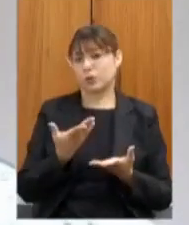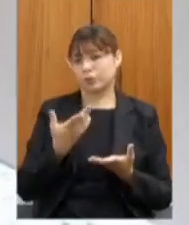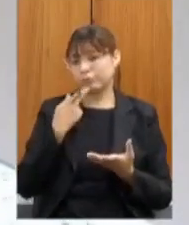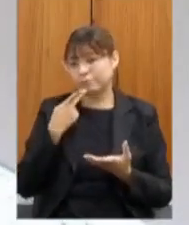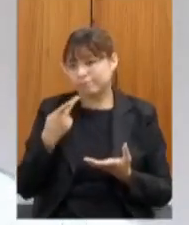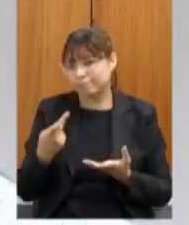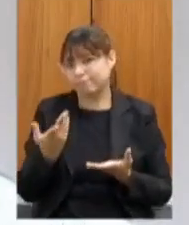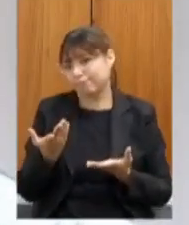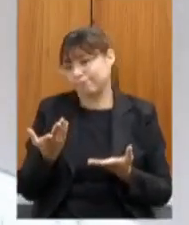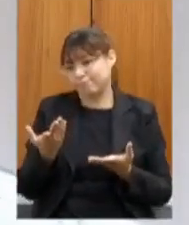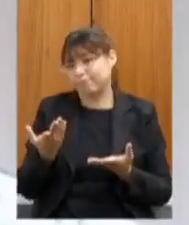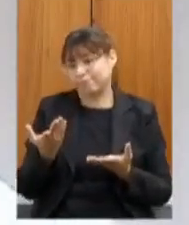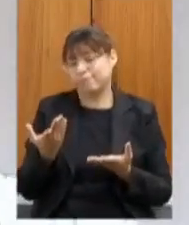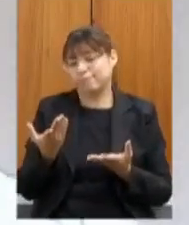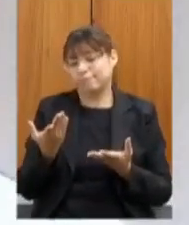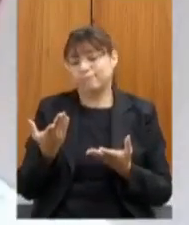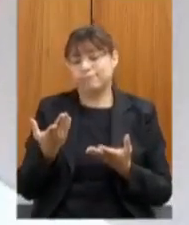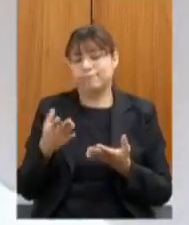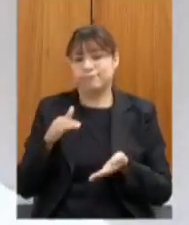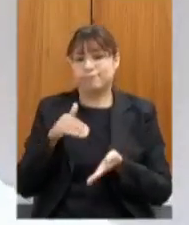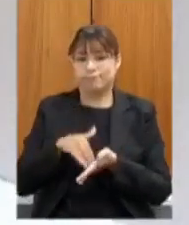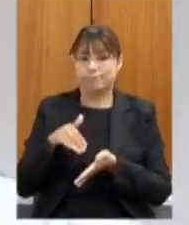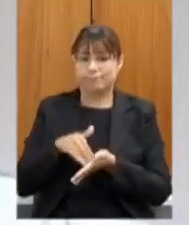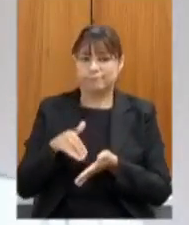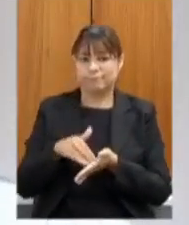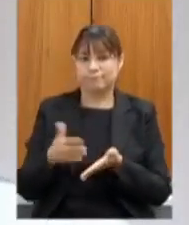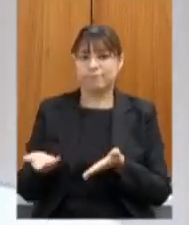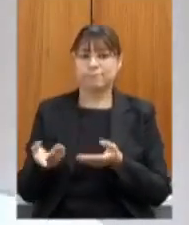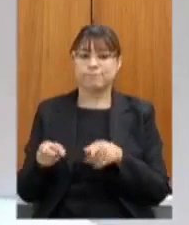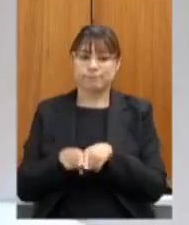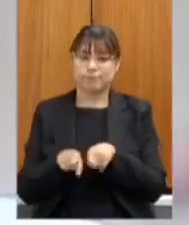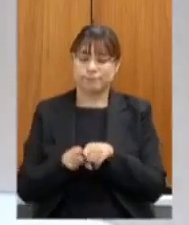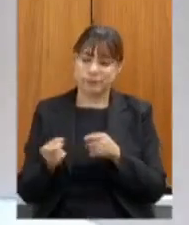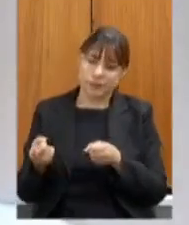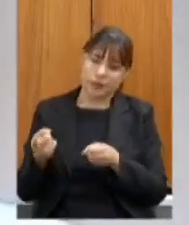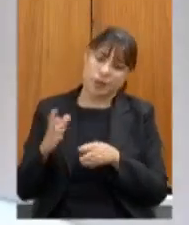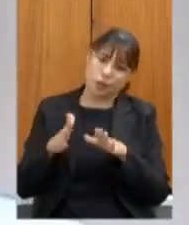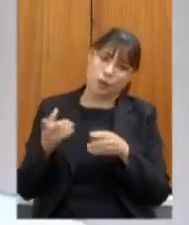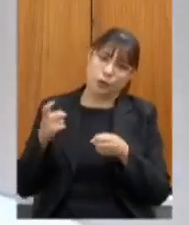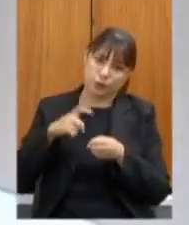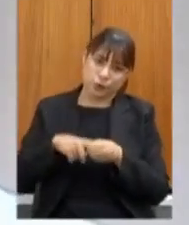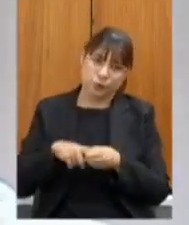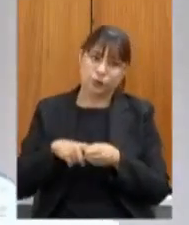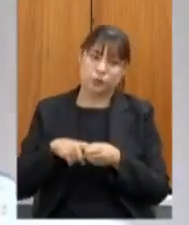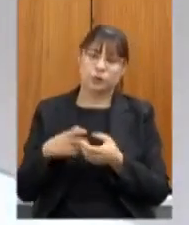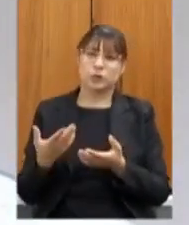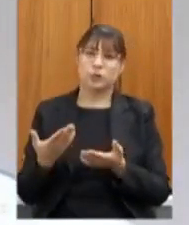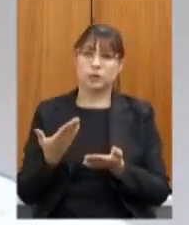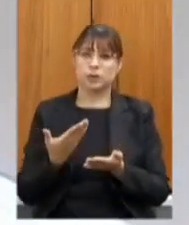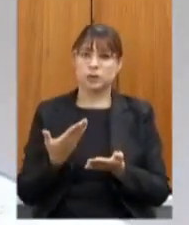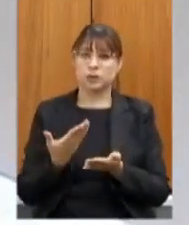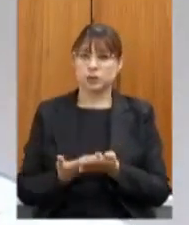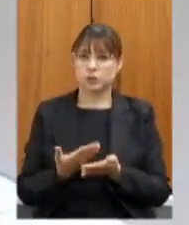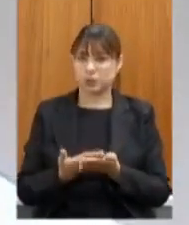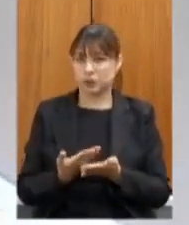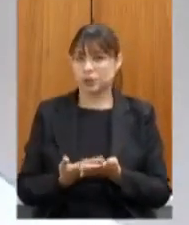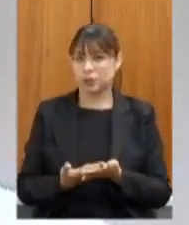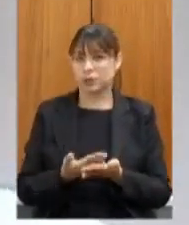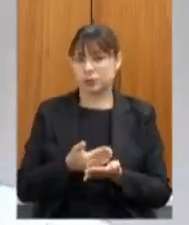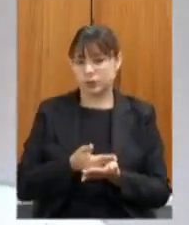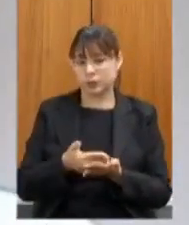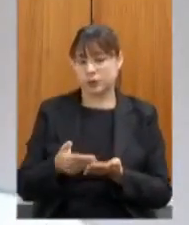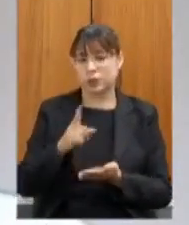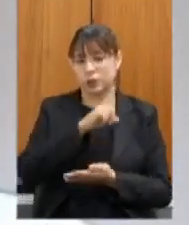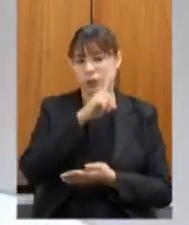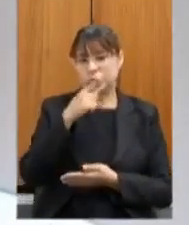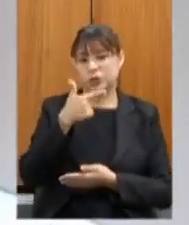secretaria inclusive para a retomada a possível retomada de aulas a partir de